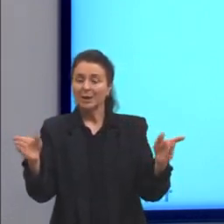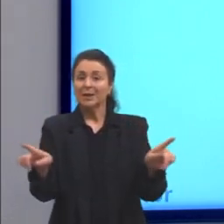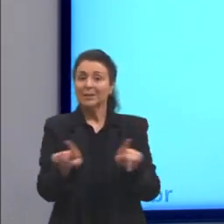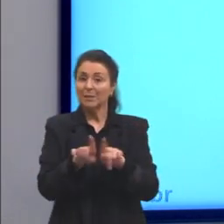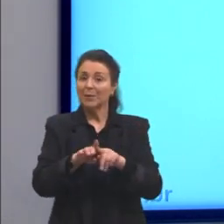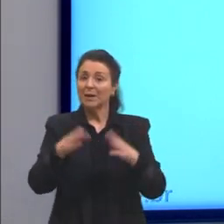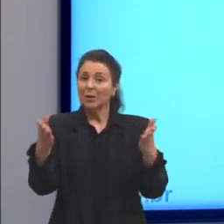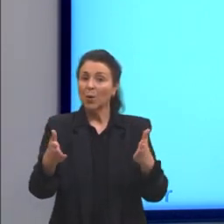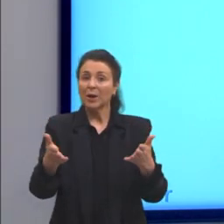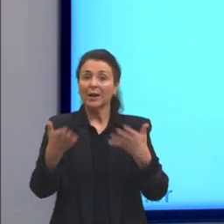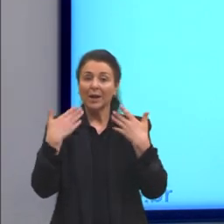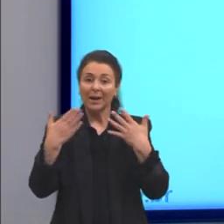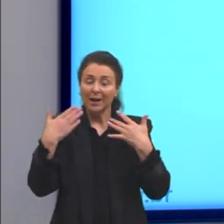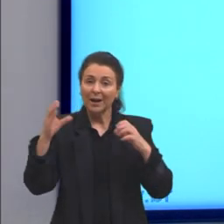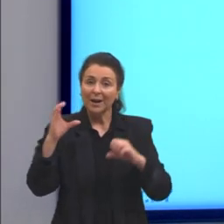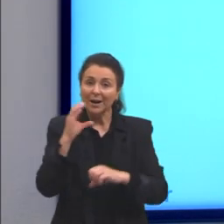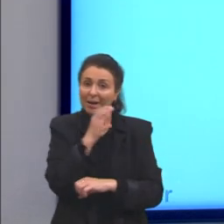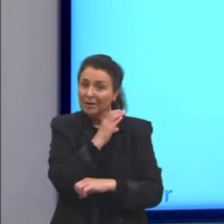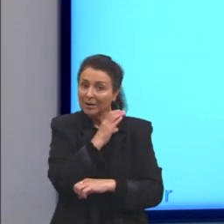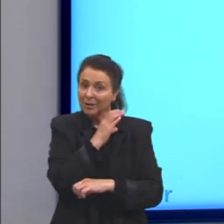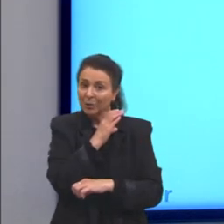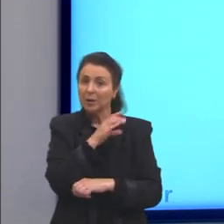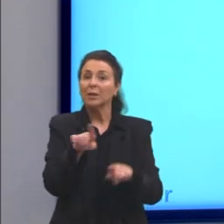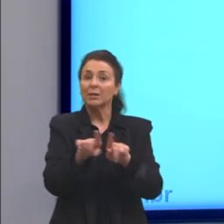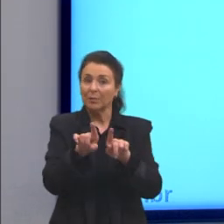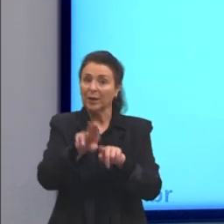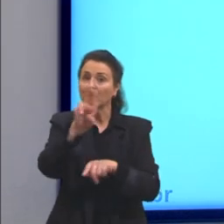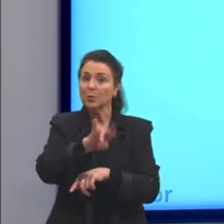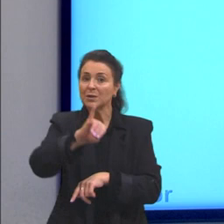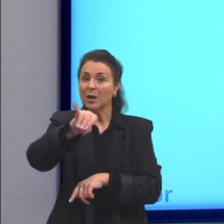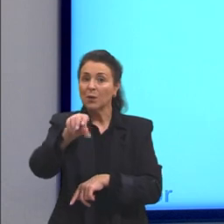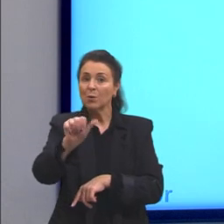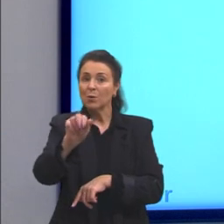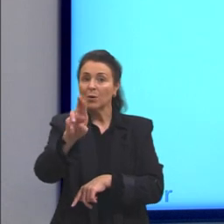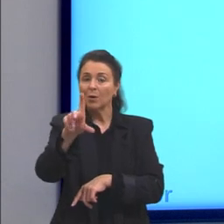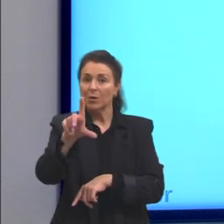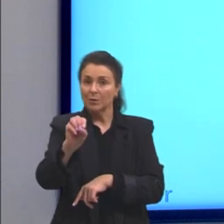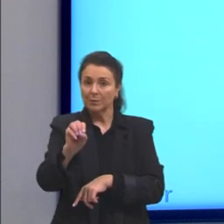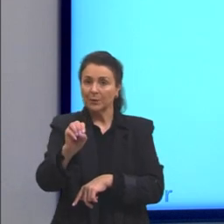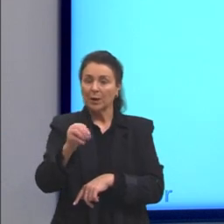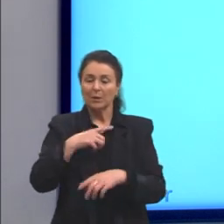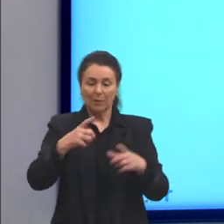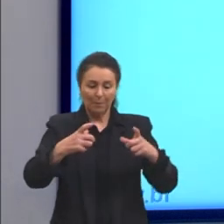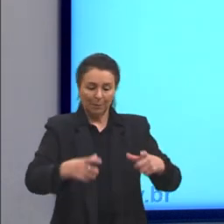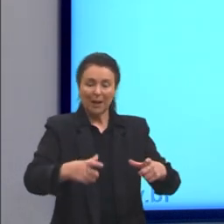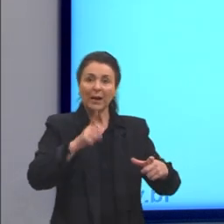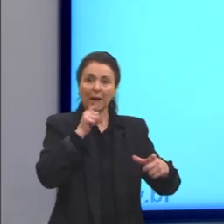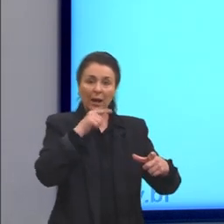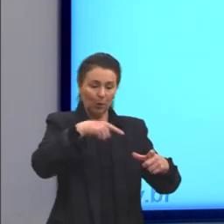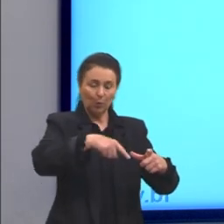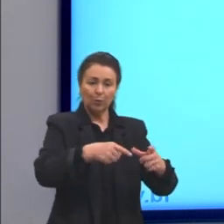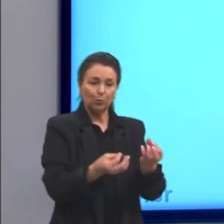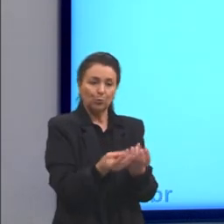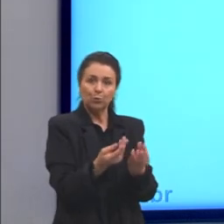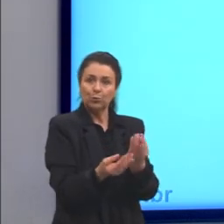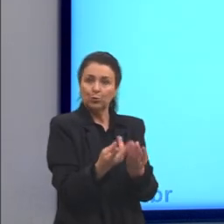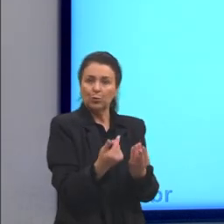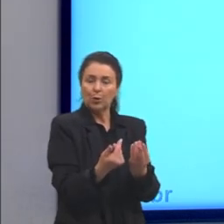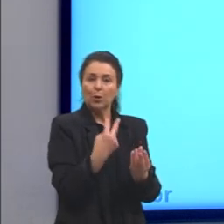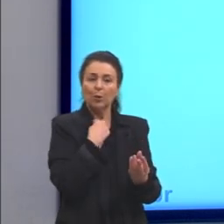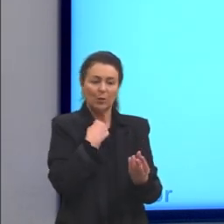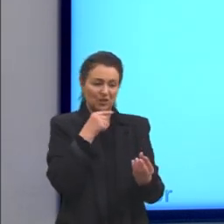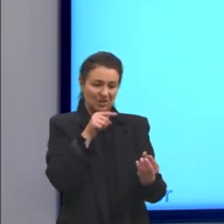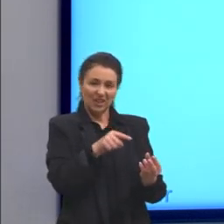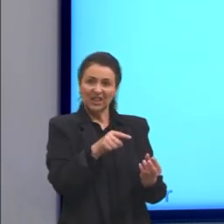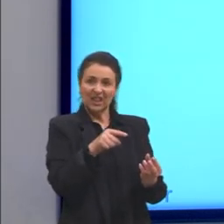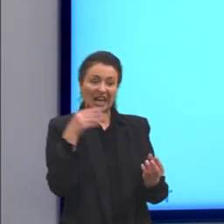joule. Então, gente, eu não posso dizer, por exemplo, aqui a gente está vendo que tem uma panela com água já em estado de ferver. Eu não posso dizer